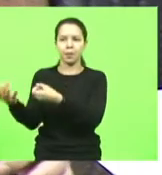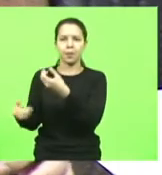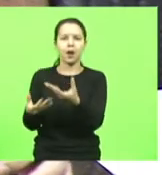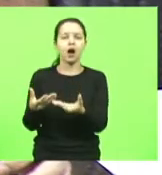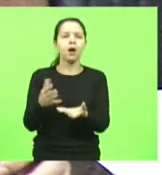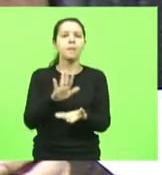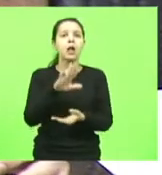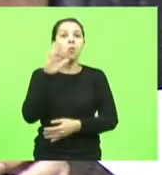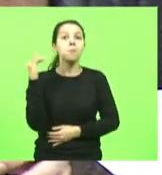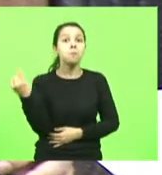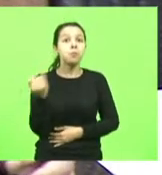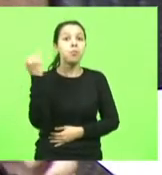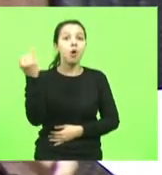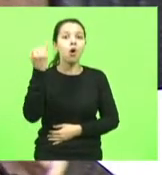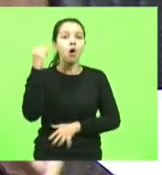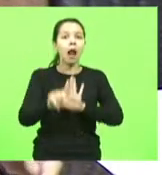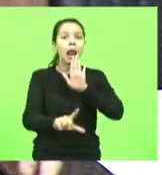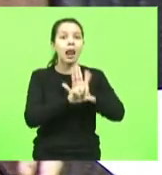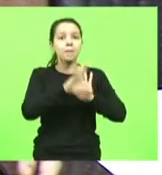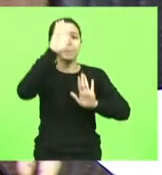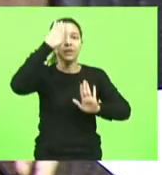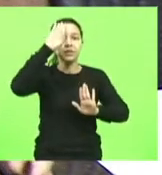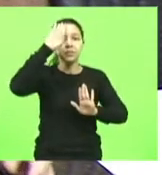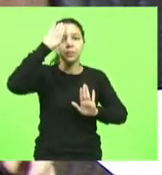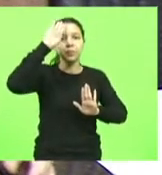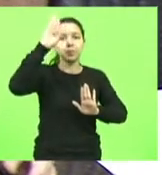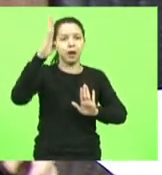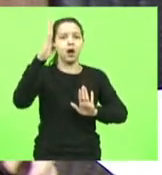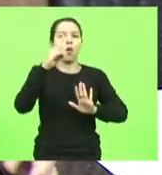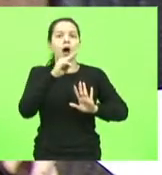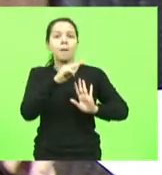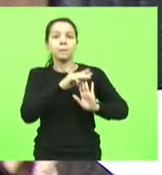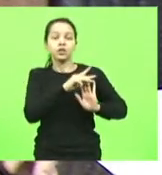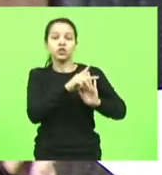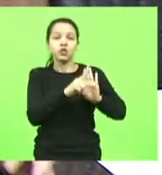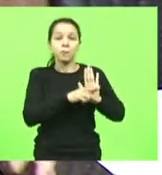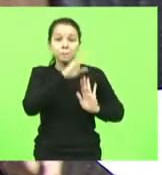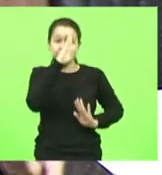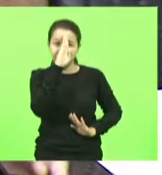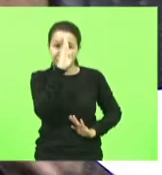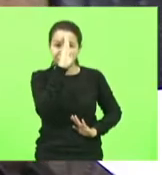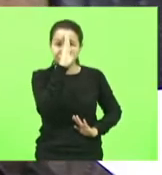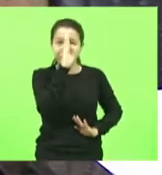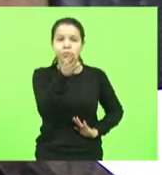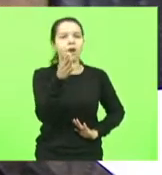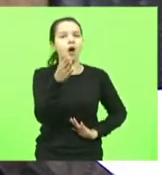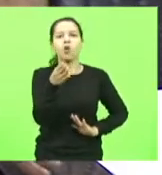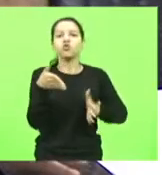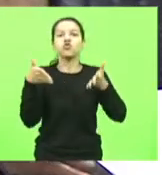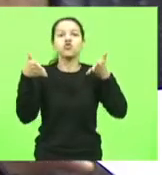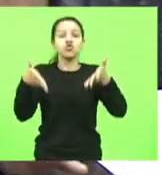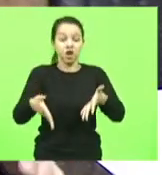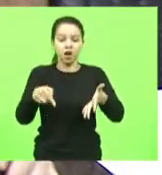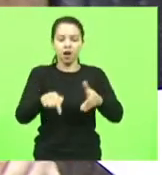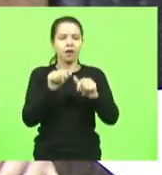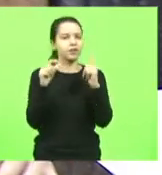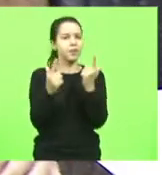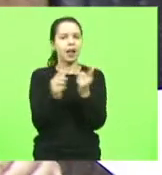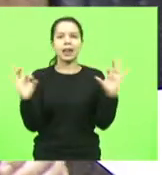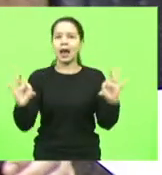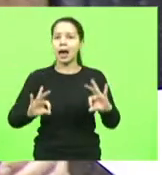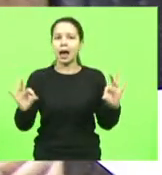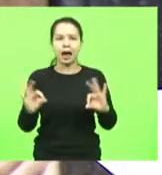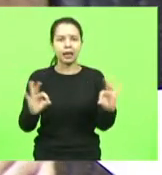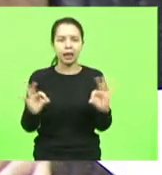que importa? A lei principal, a medida principal, não chega a esta casa. E vejam só,